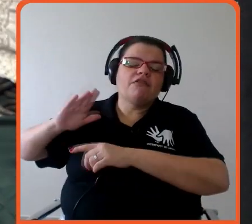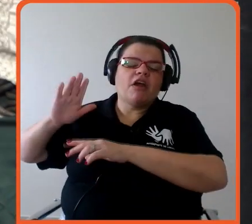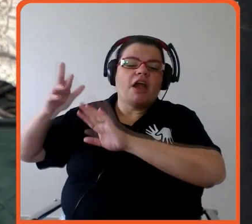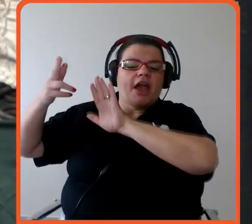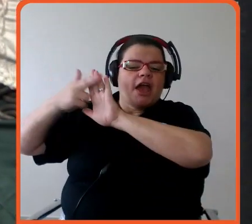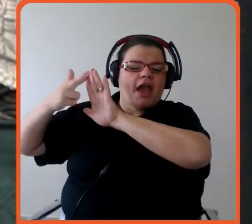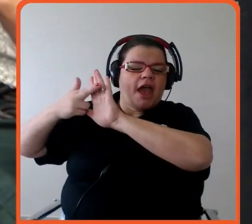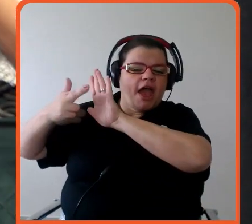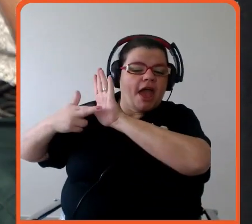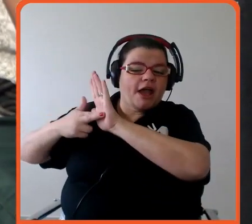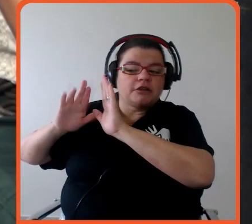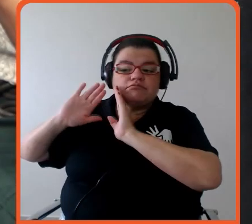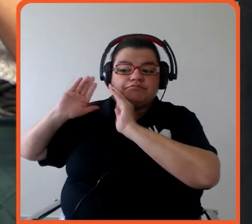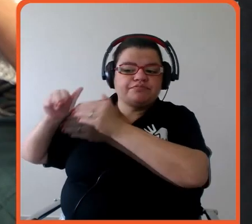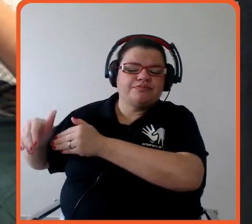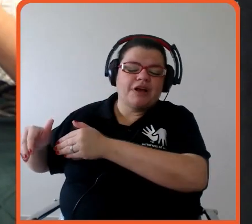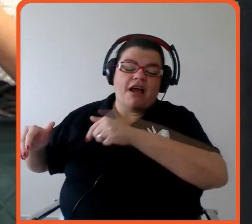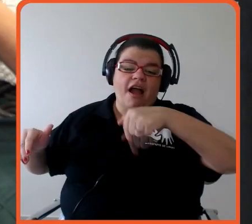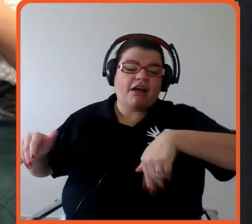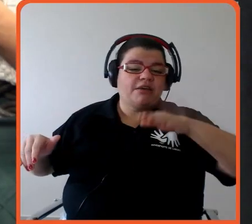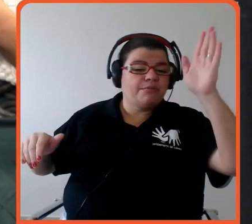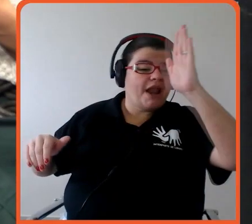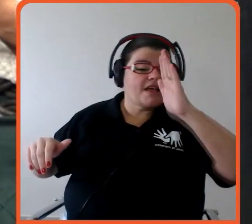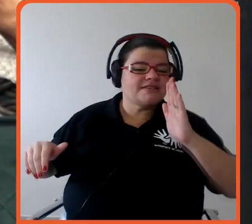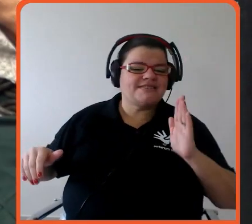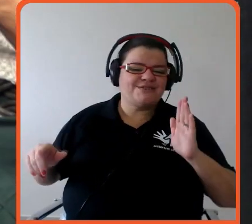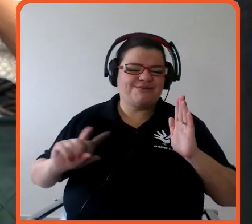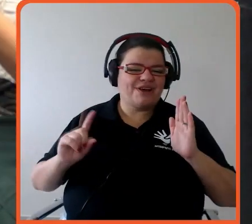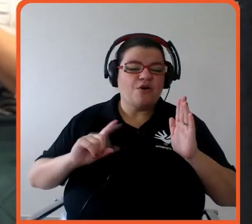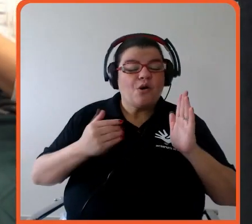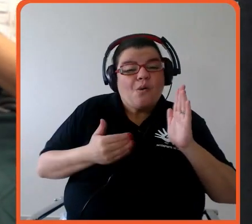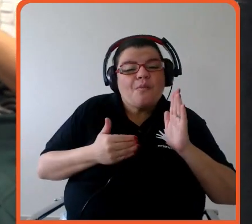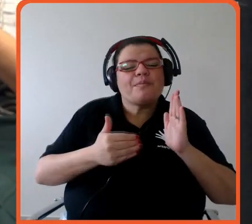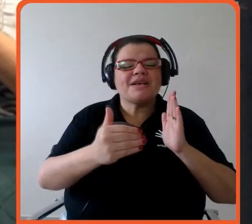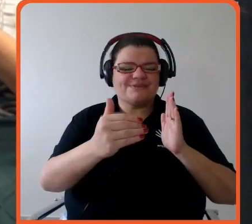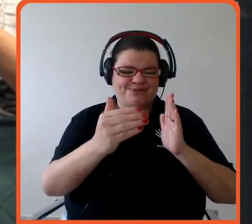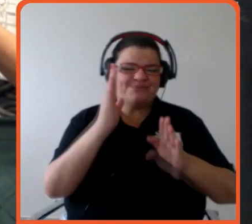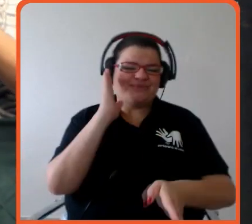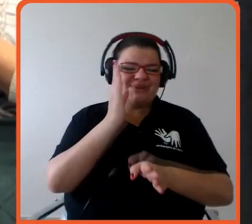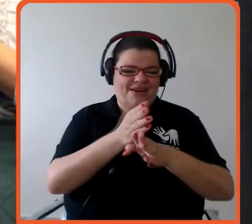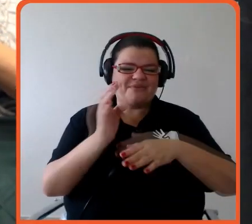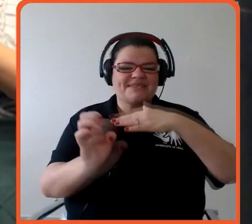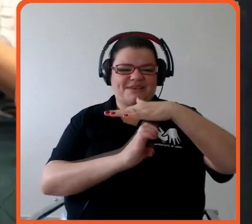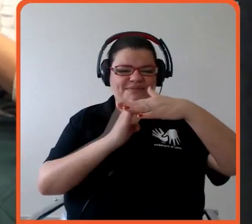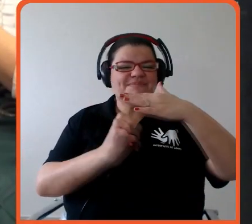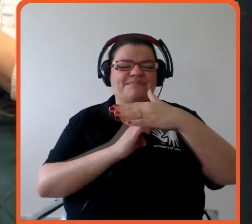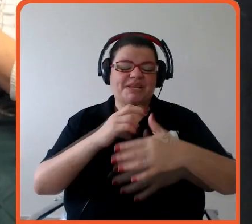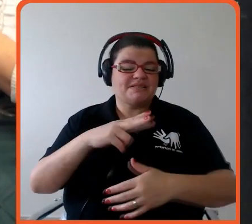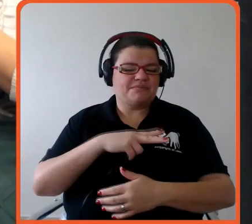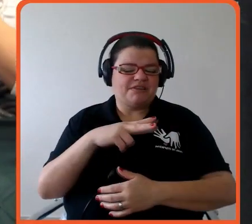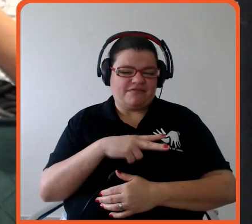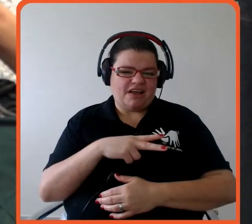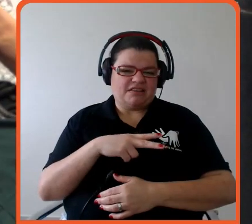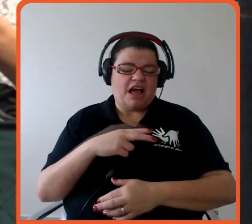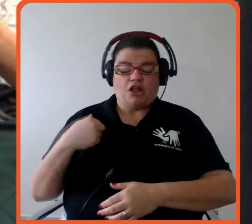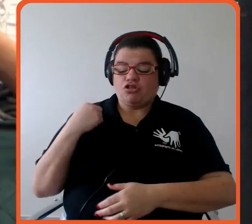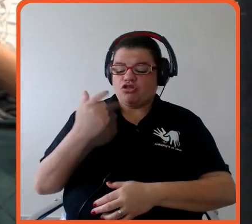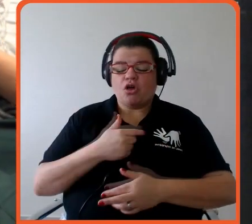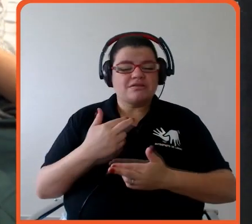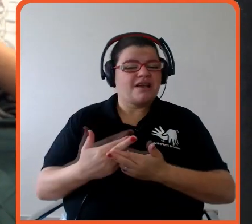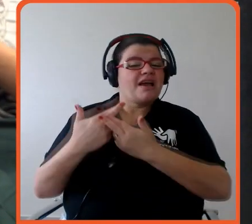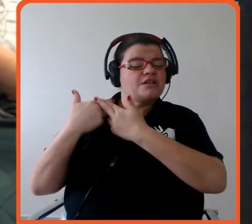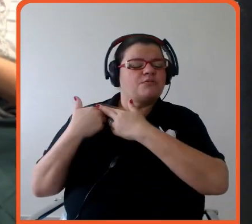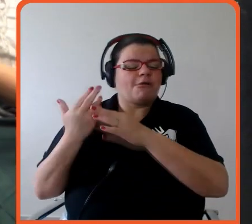específicas aqui esse movimento veio da iniciativa privada então o nosso papel é ajudar a iniciativa privada nessa